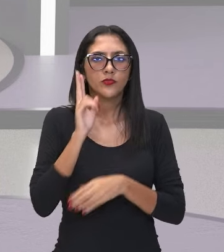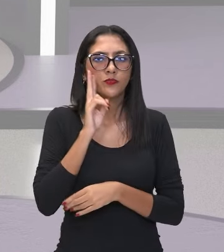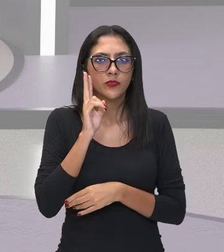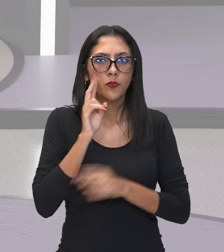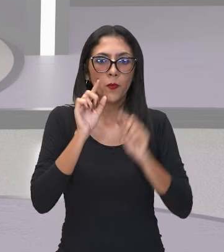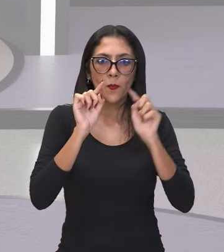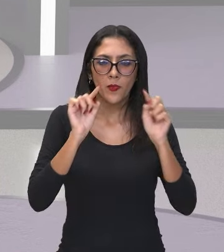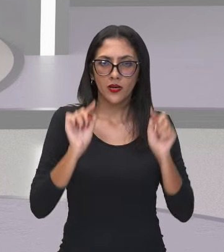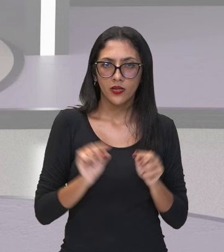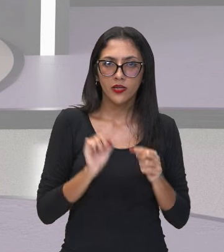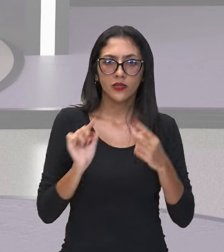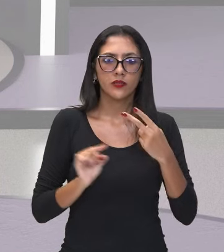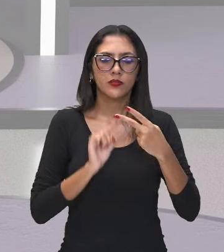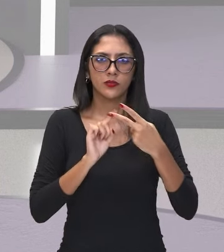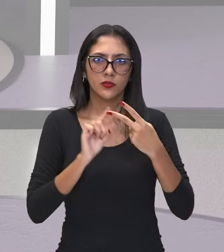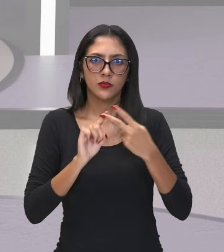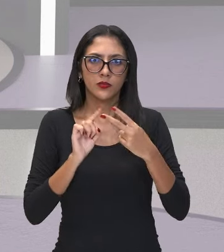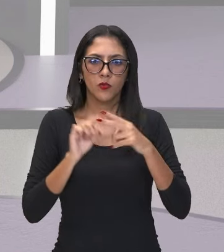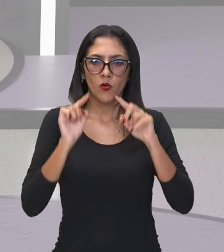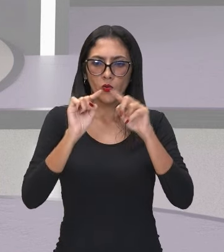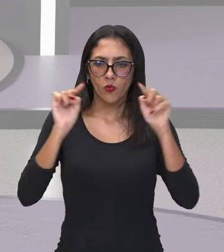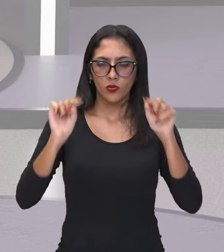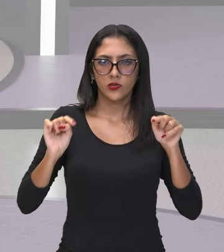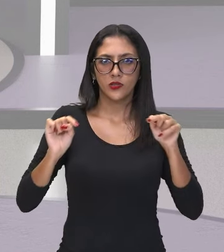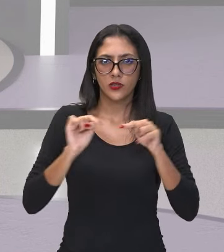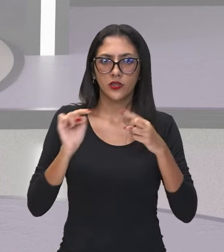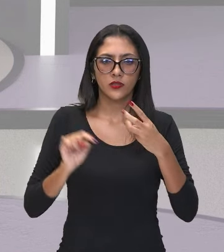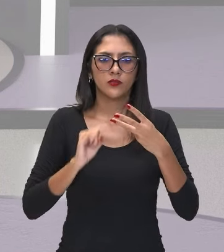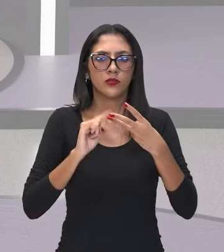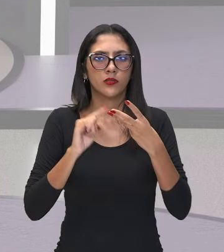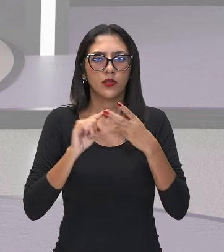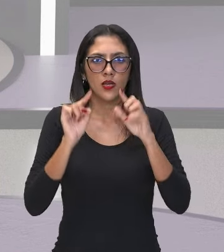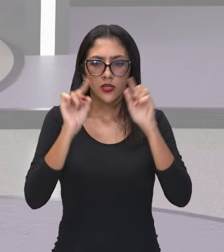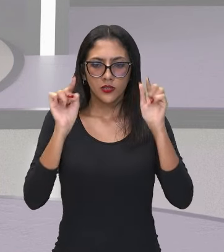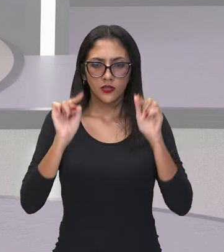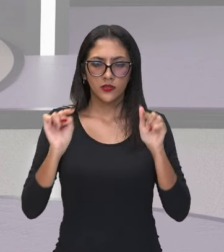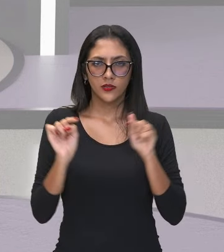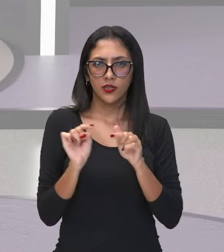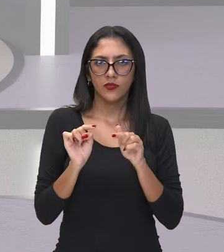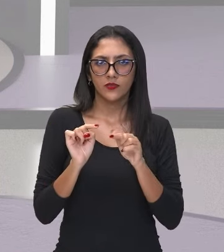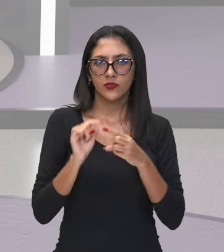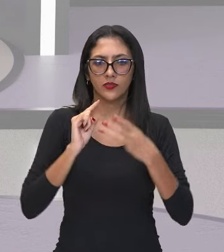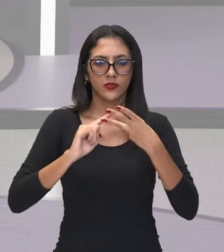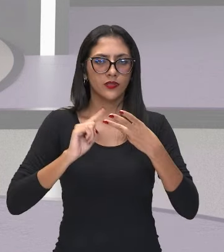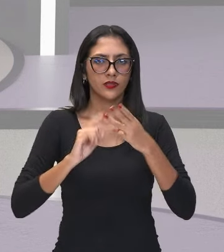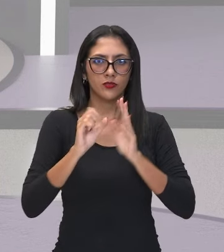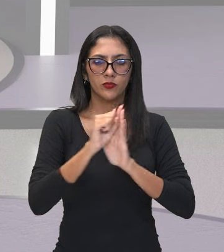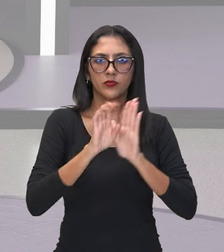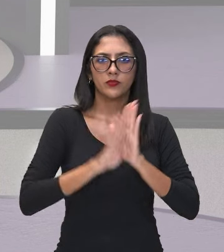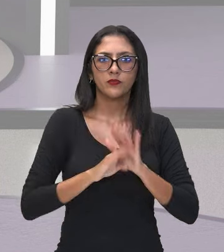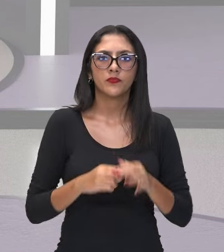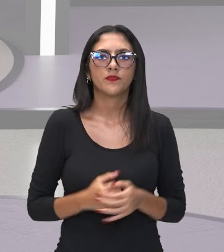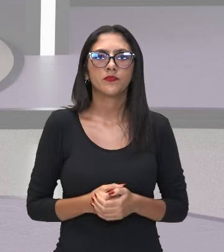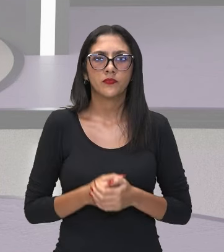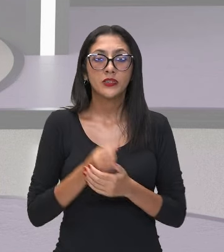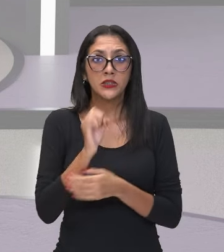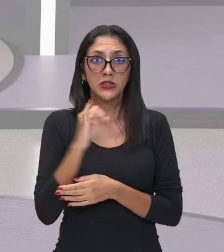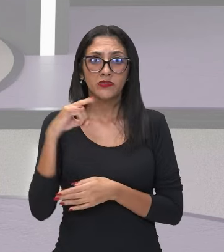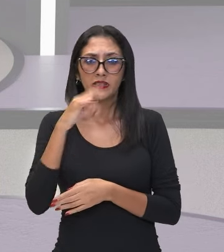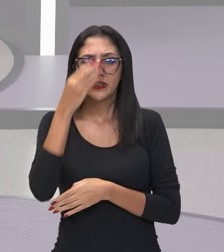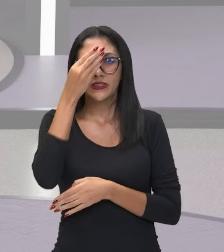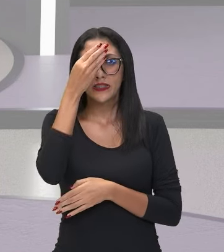parênteses, depois você vai colchetes e por último você vai nas chaves. Se esquecer, lembre,